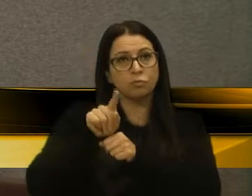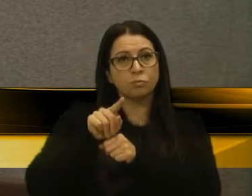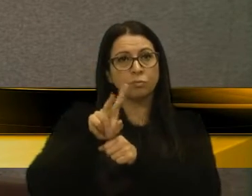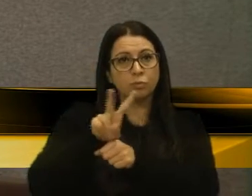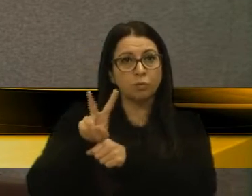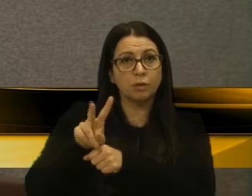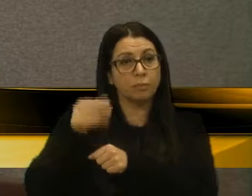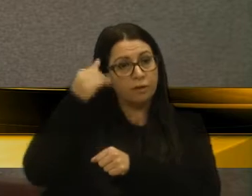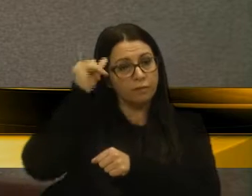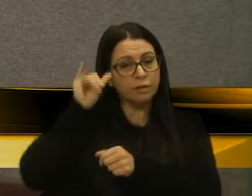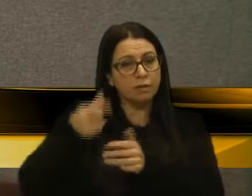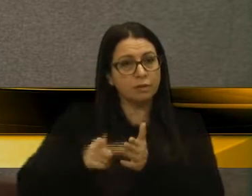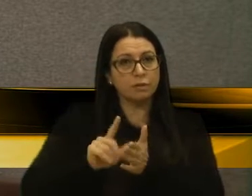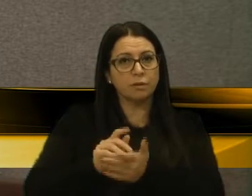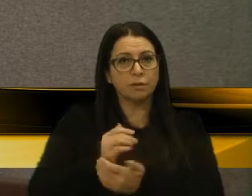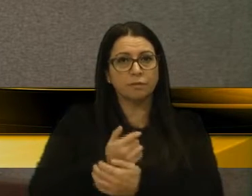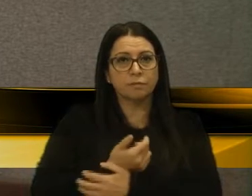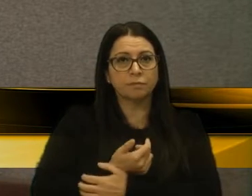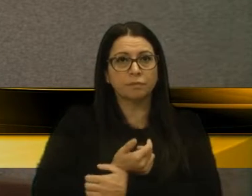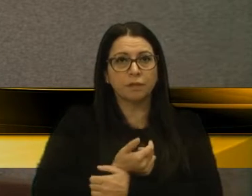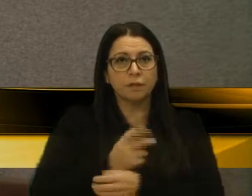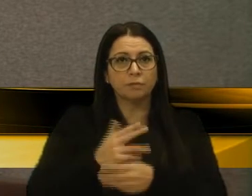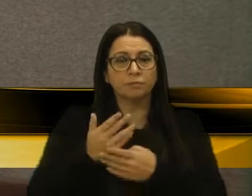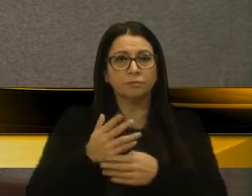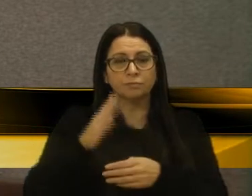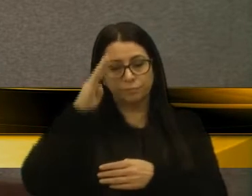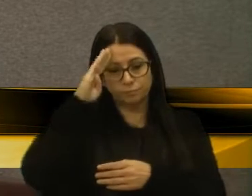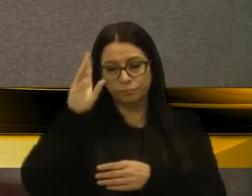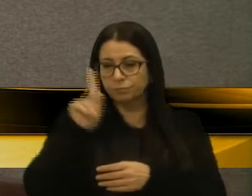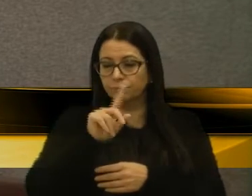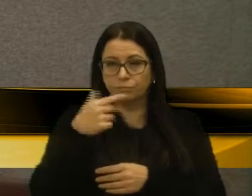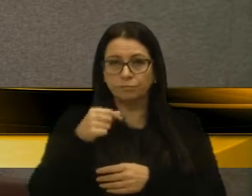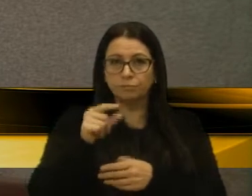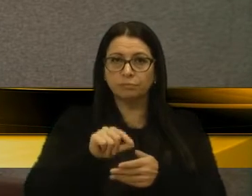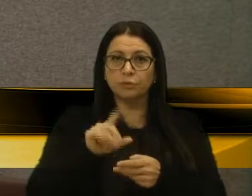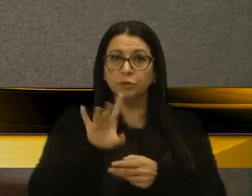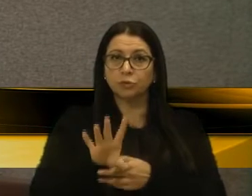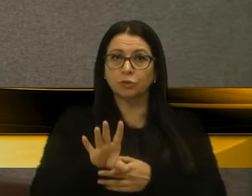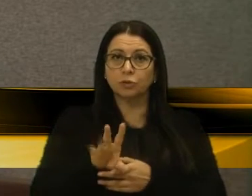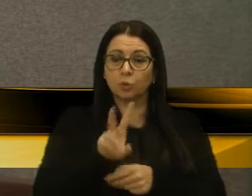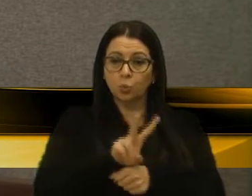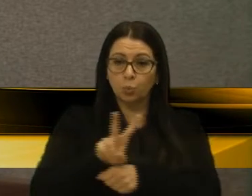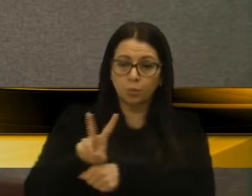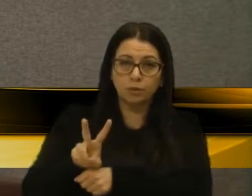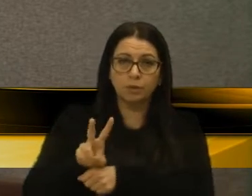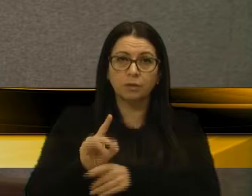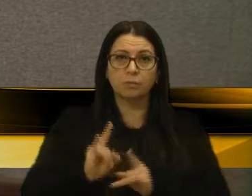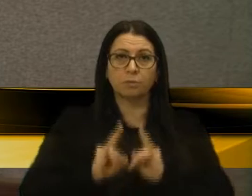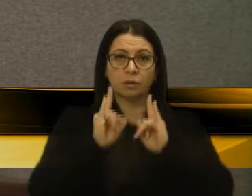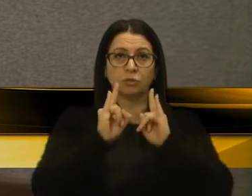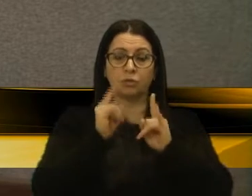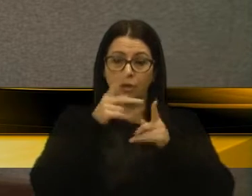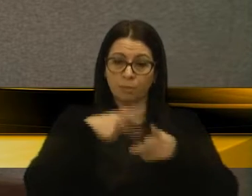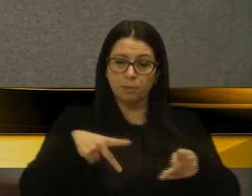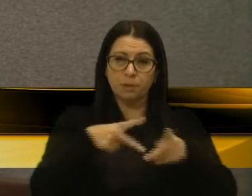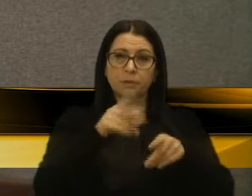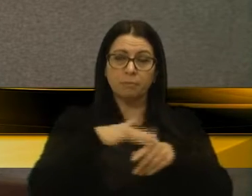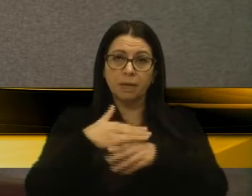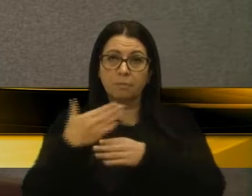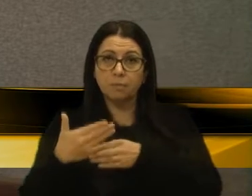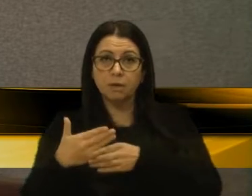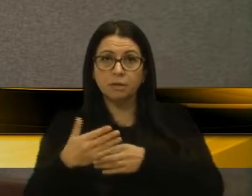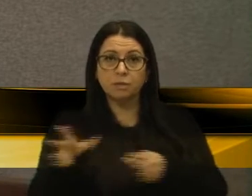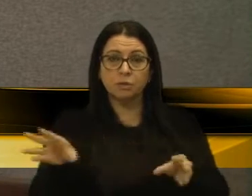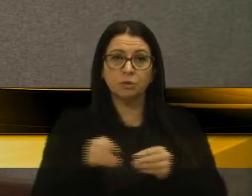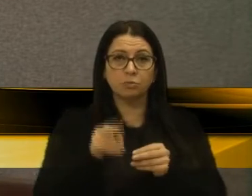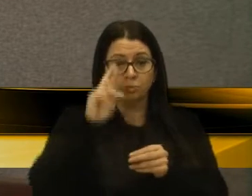patrulhamento preventivo. E aí vem mais, guardas não precisam ser apenas zeladores de prédios, a população quer mais,